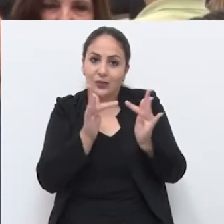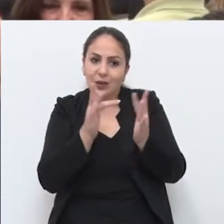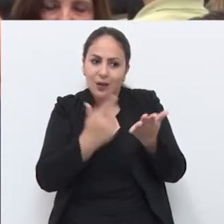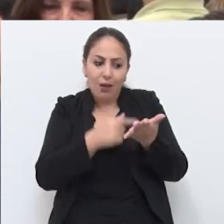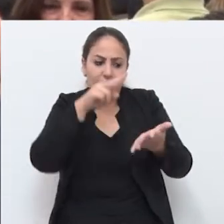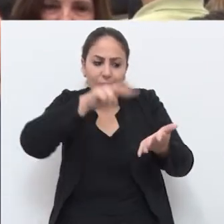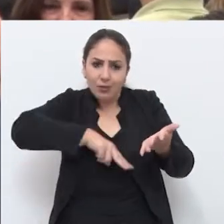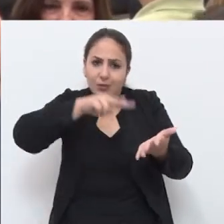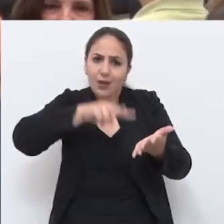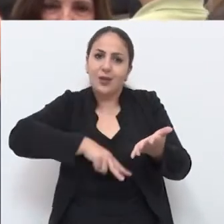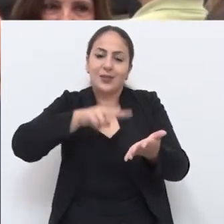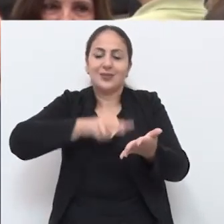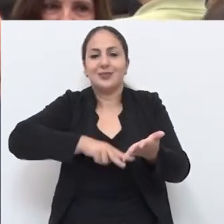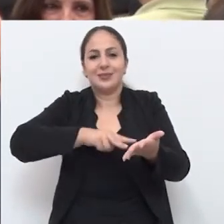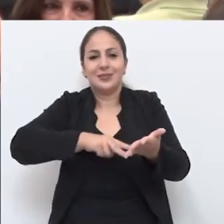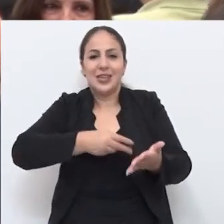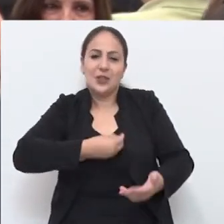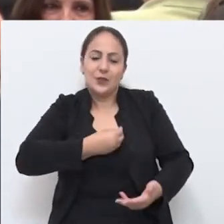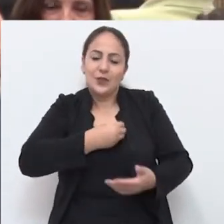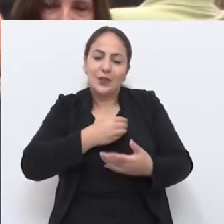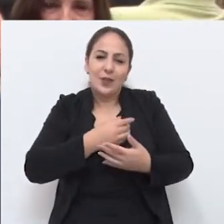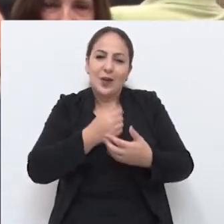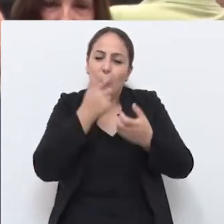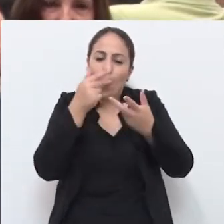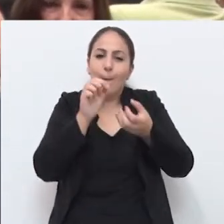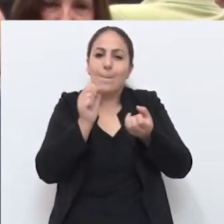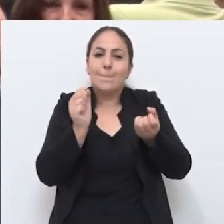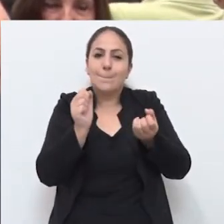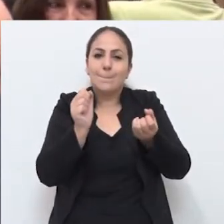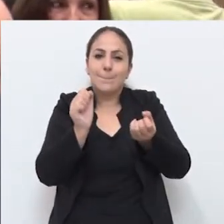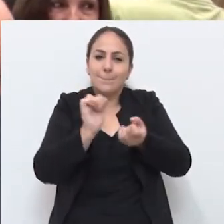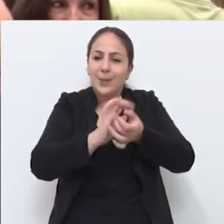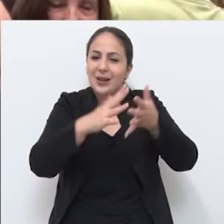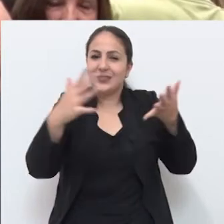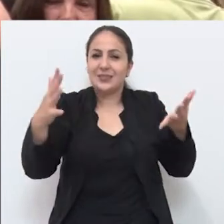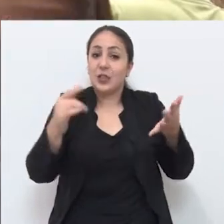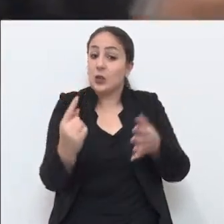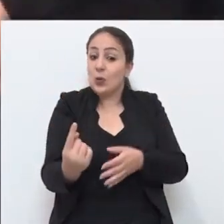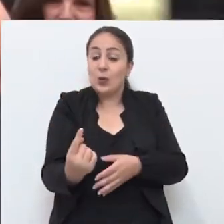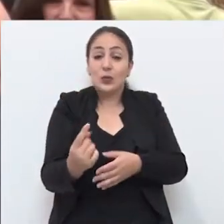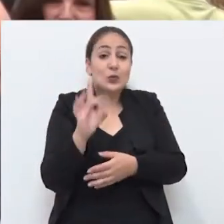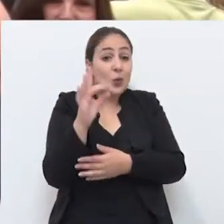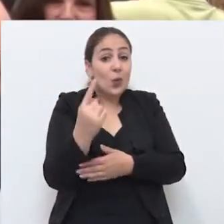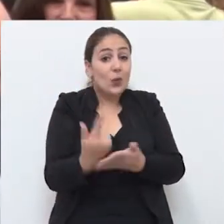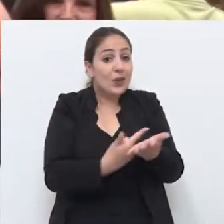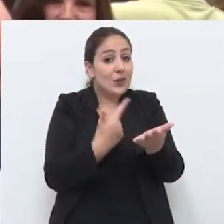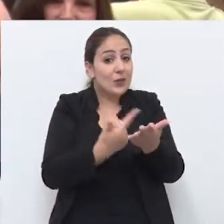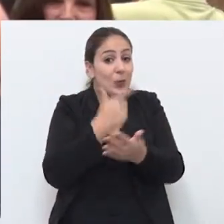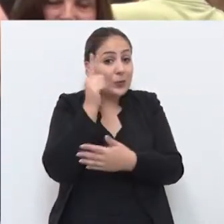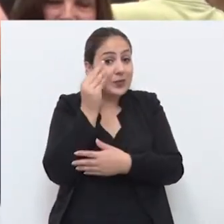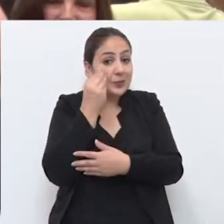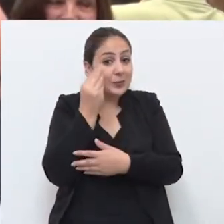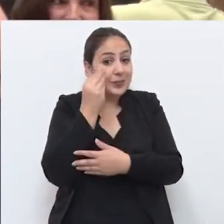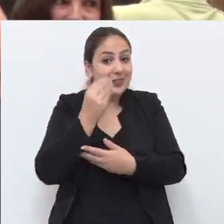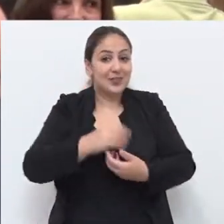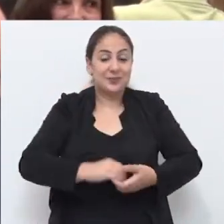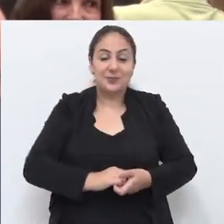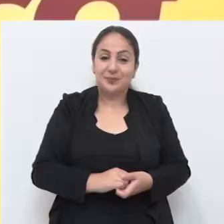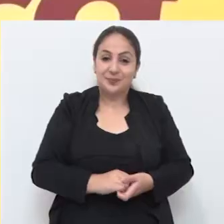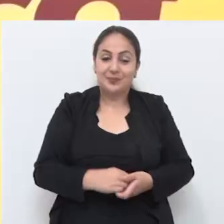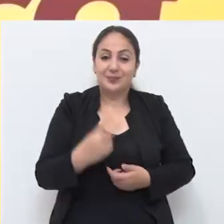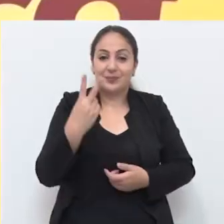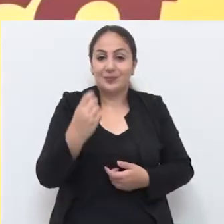convivam com os livros, leiam os livros e vivam a magia que só um livro pode permitir que a gente